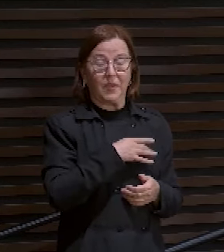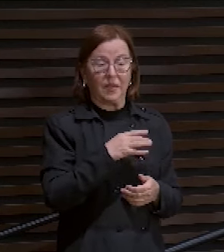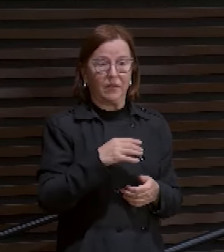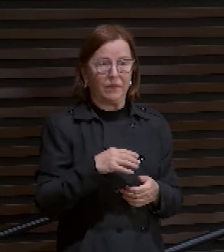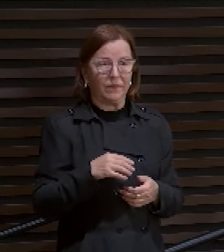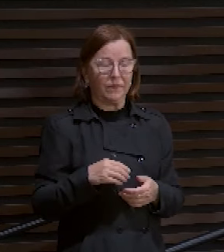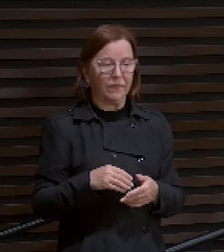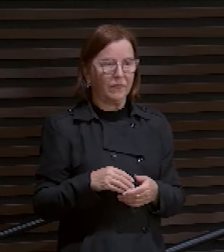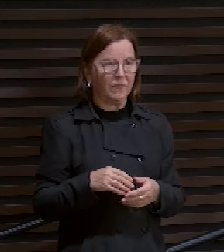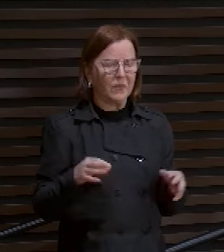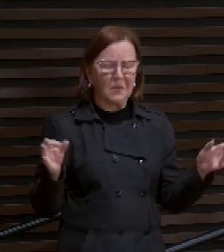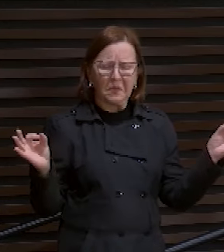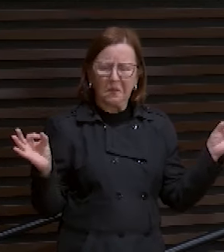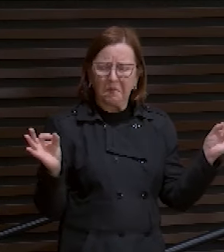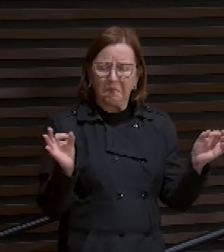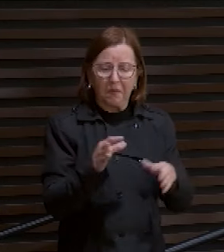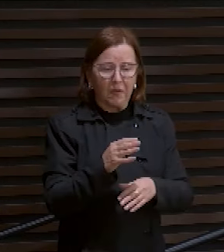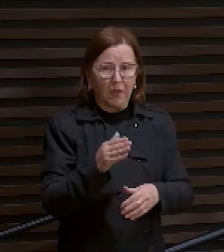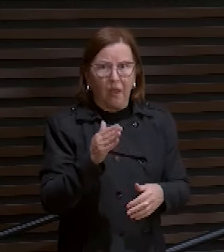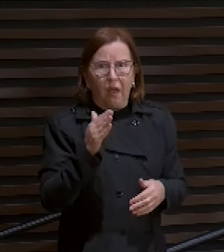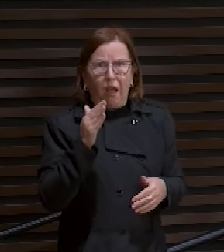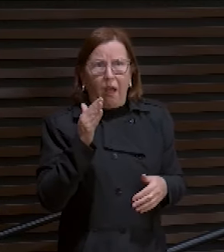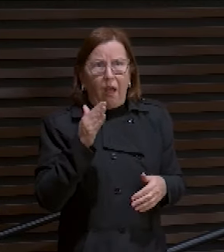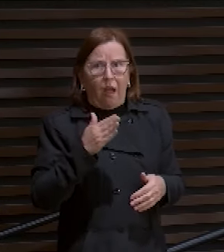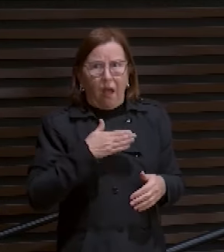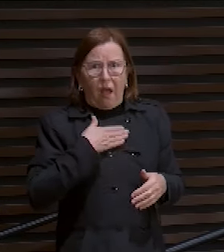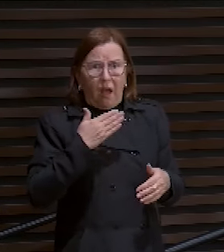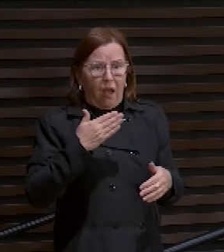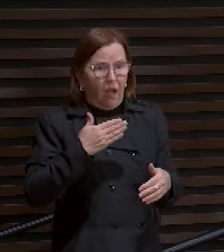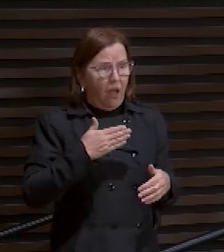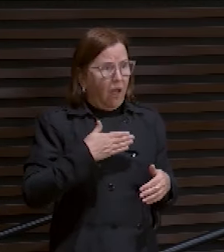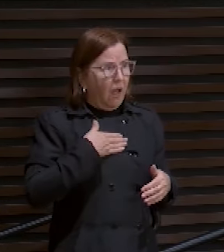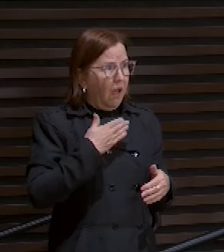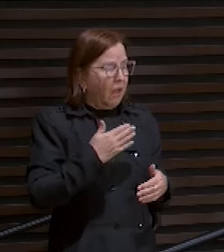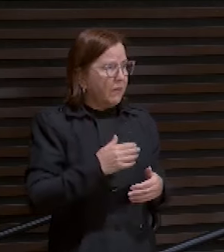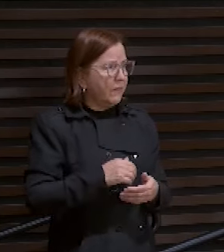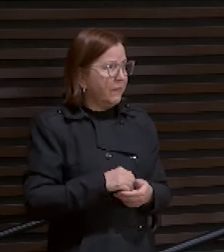Estar completamente perplexo. Olha.